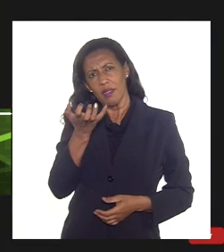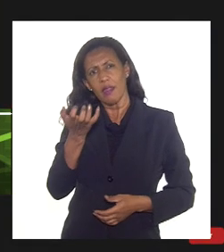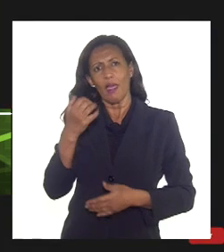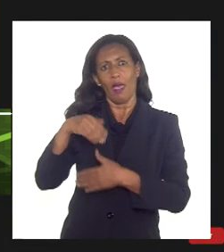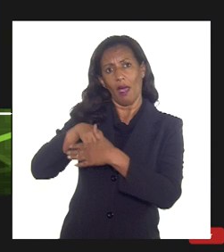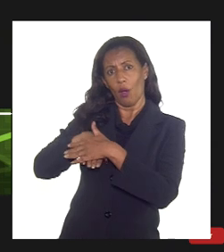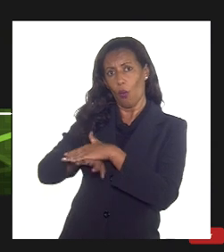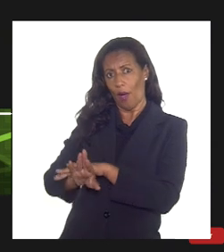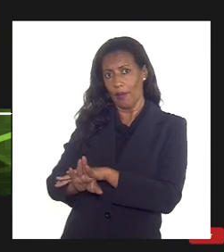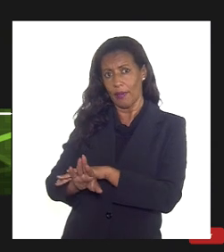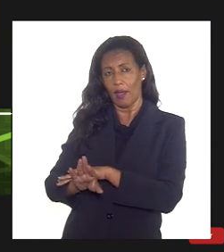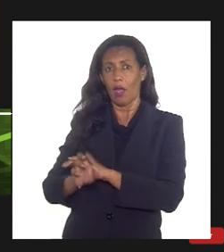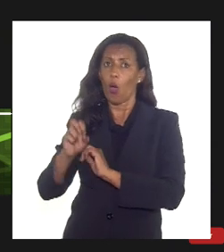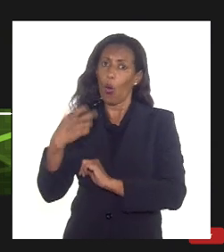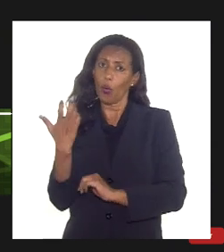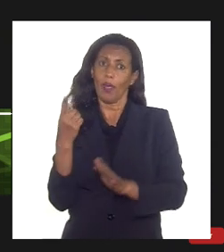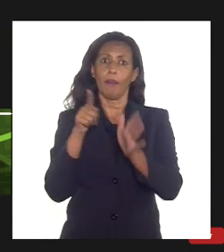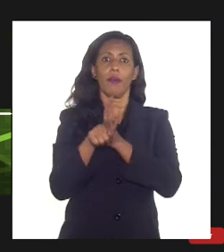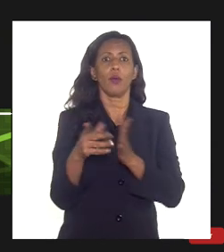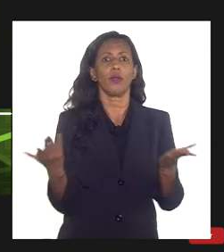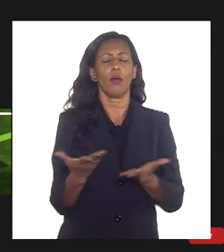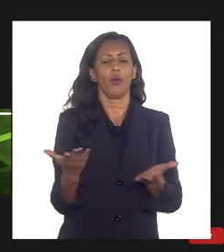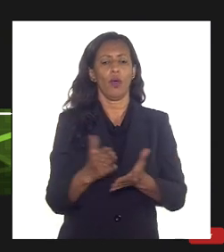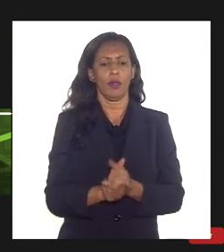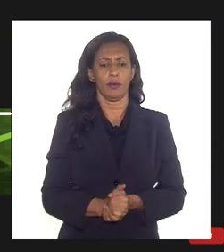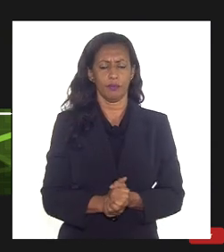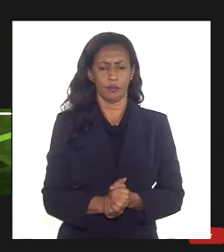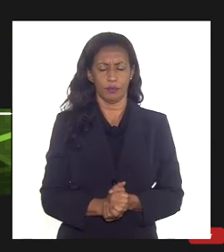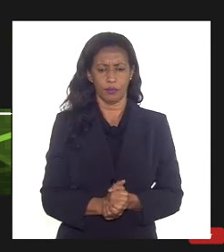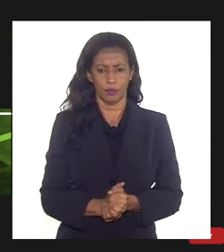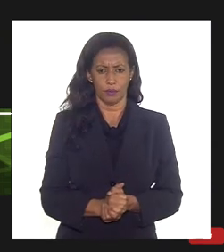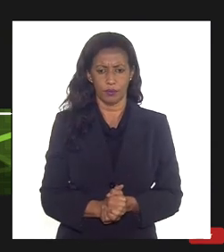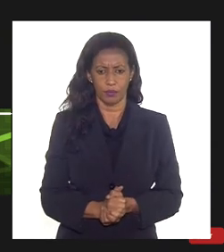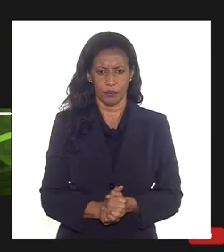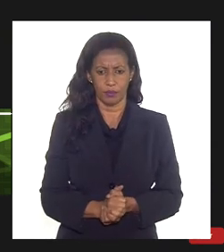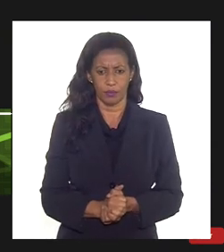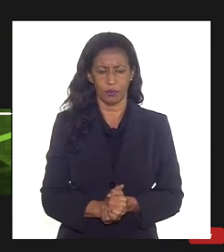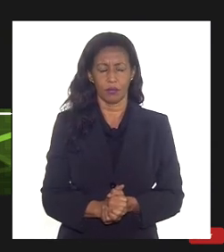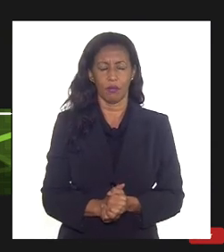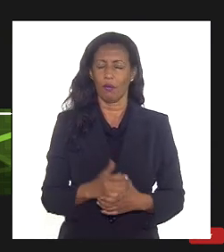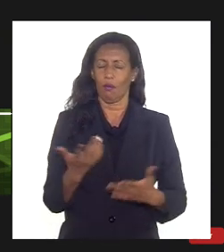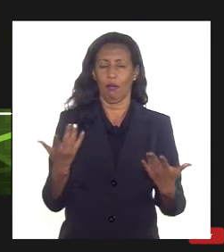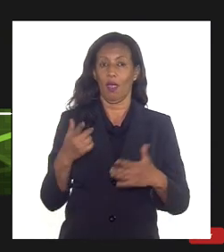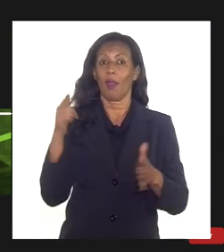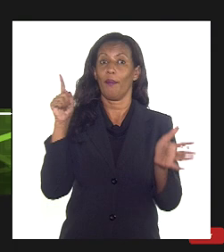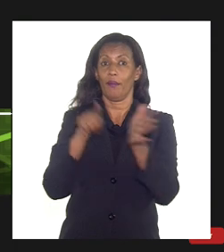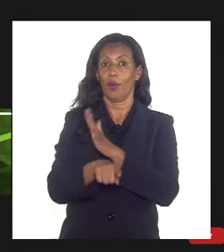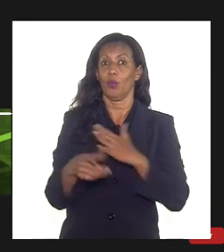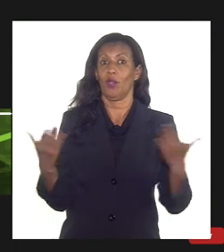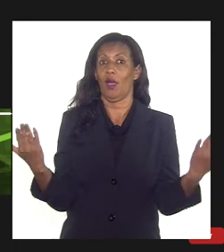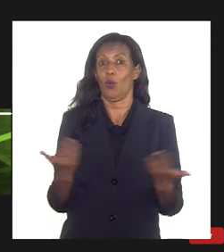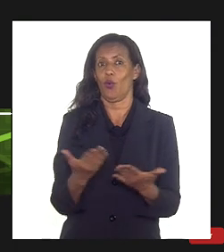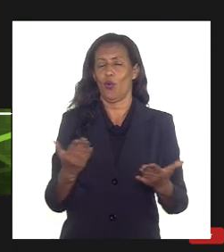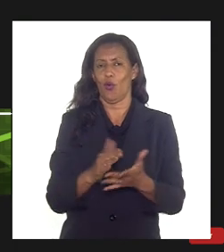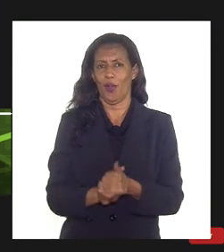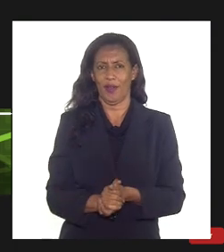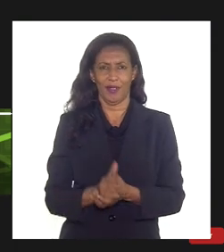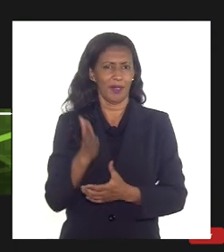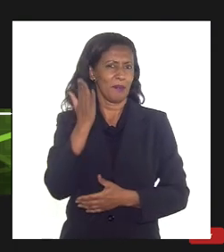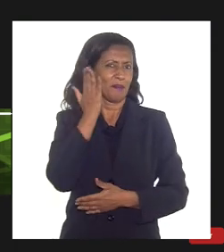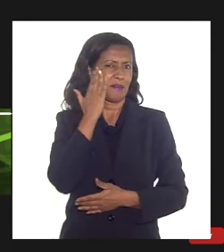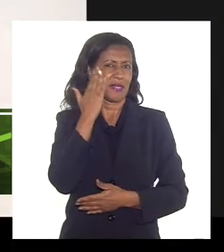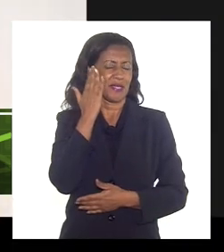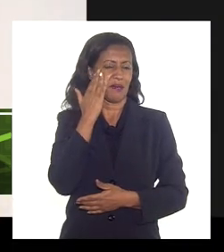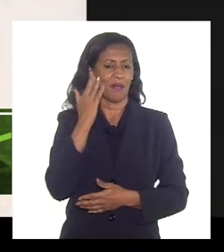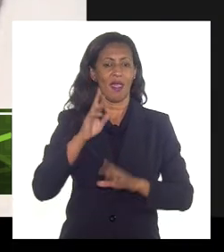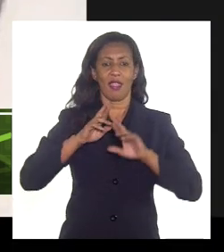expositor ou quer perguntar agora não na verdade eu gostaria de perguntar agora até para saber se eu como não é minha área